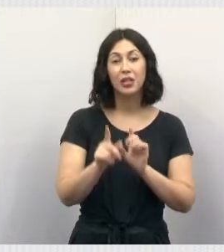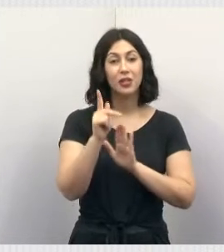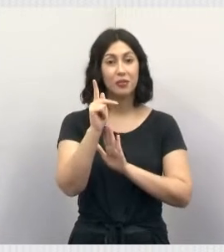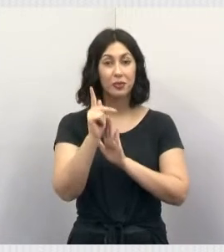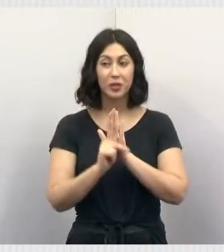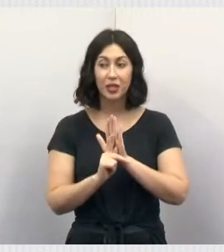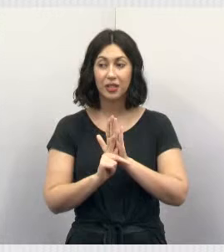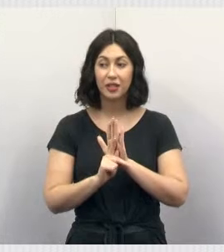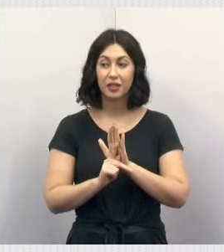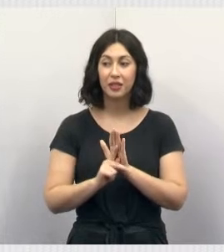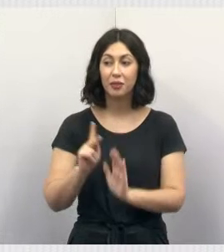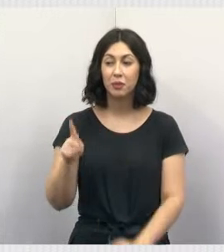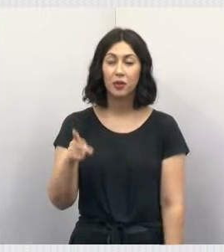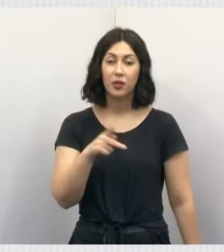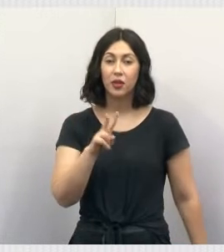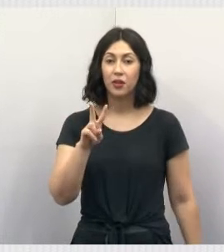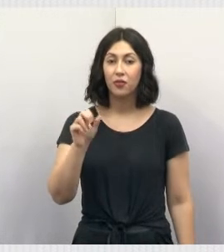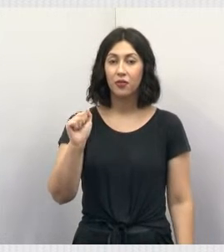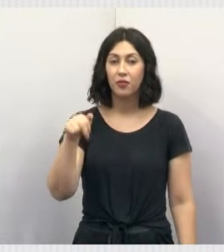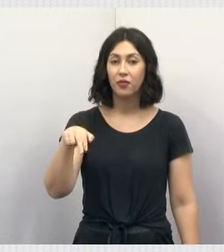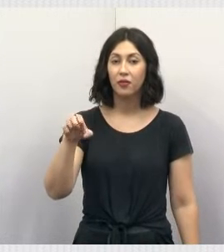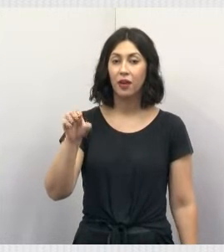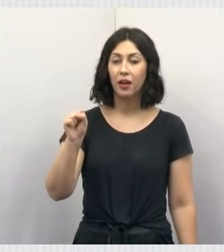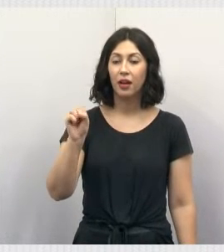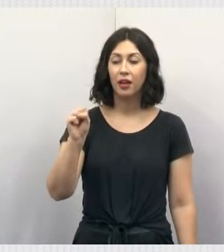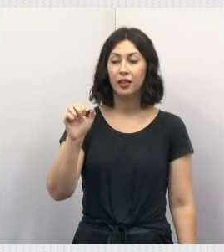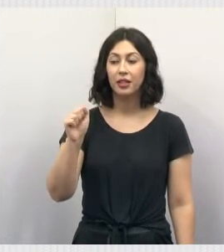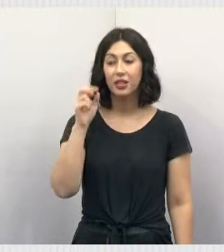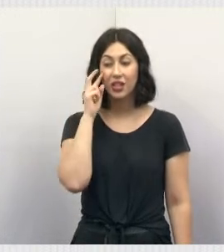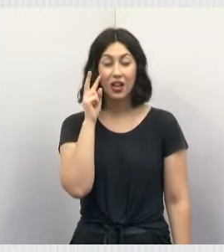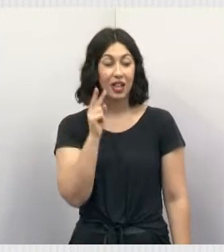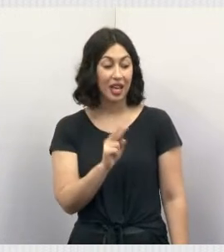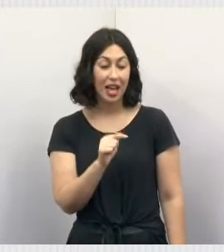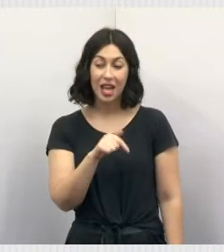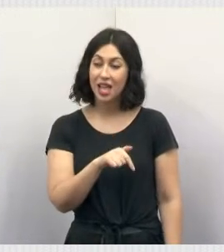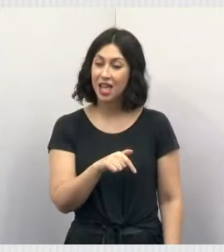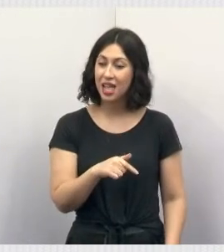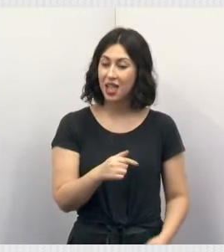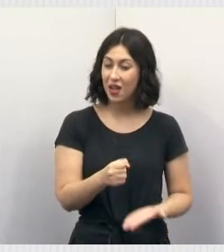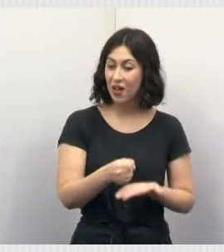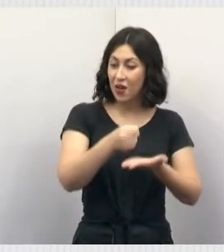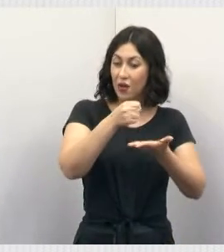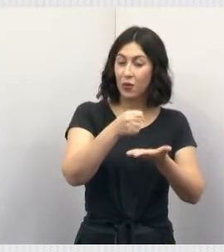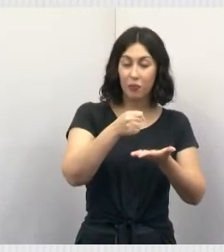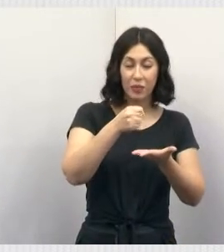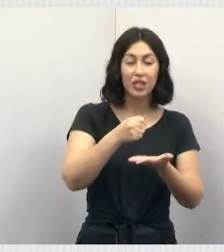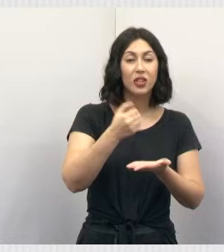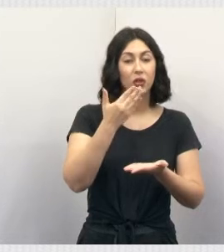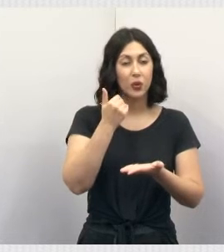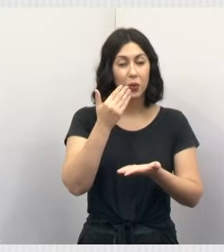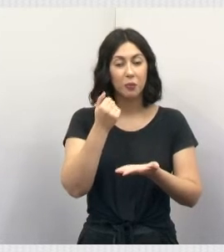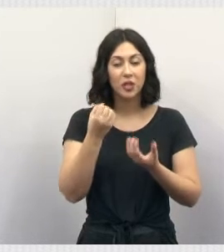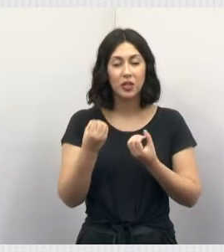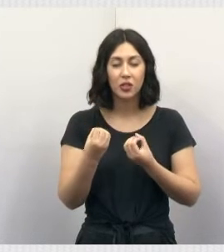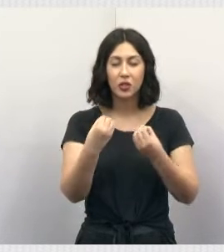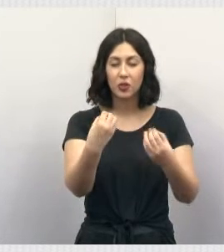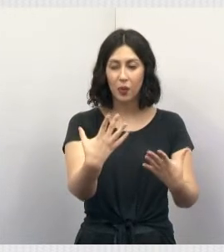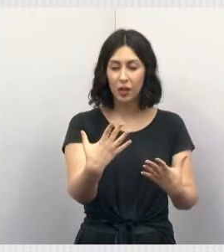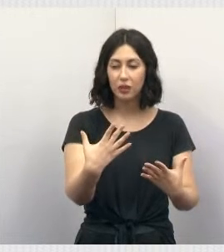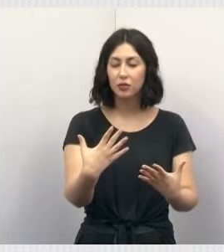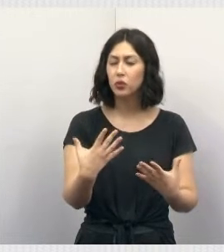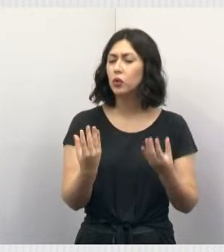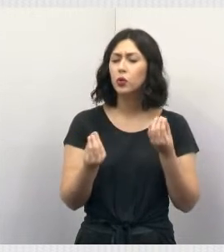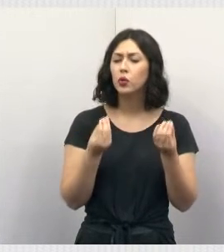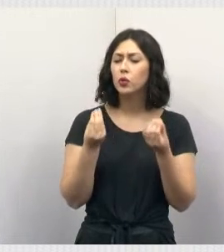que a professora Vanessa desenvolveu, onde nós viemos aqui, desde a tapa, um saco de ração doado para a causa animal. Professora Vanessa,